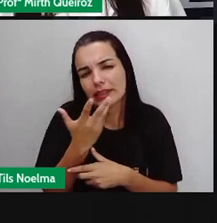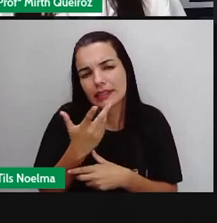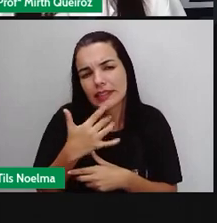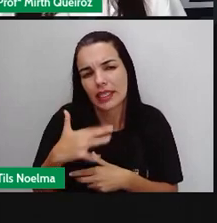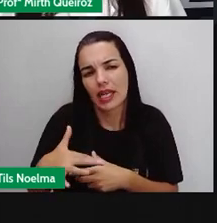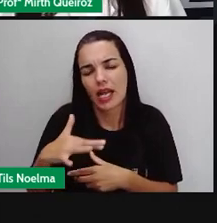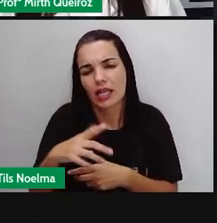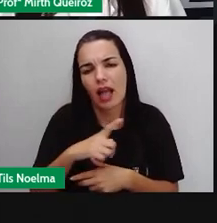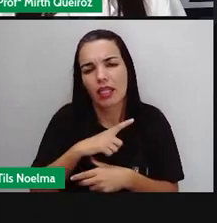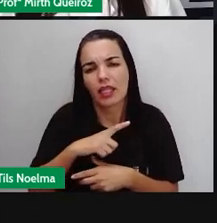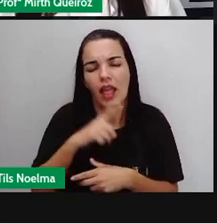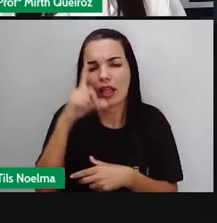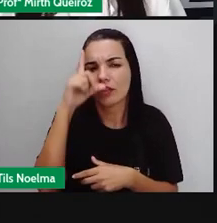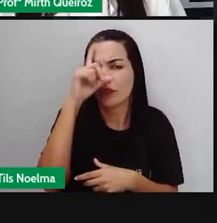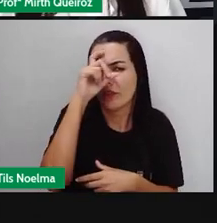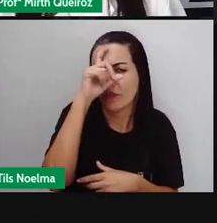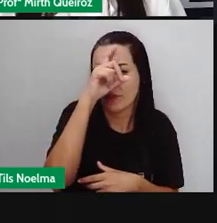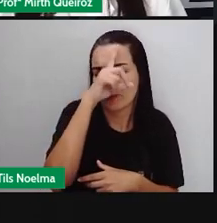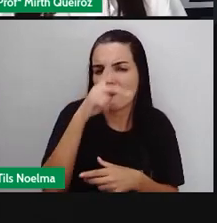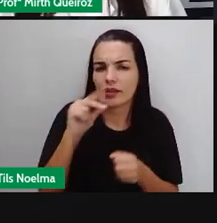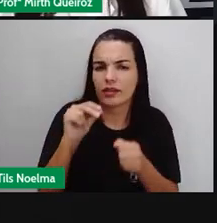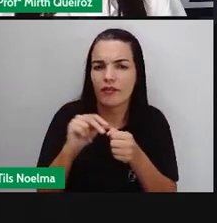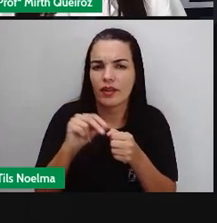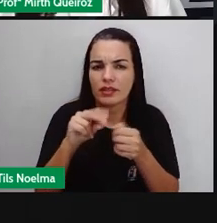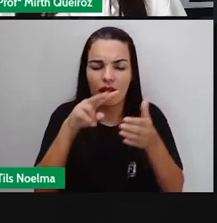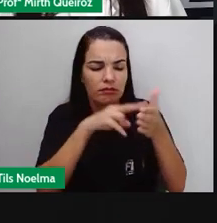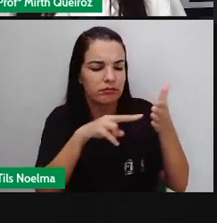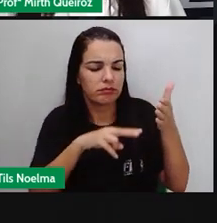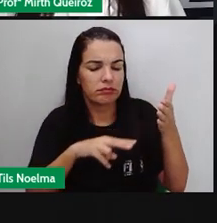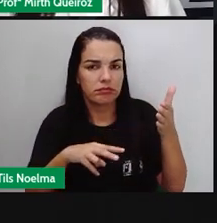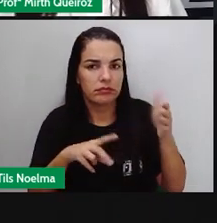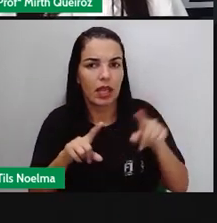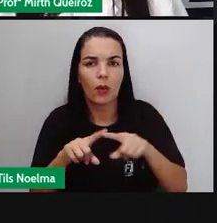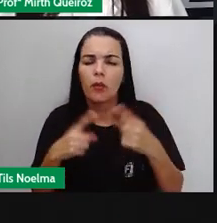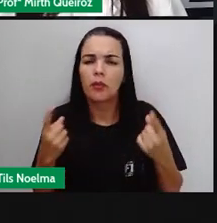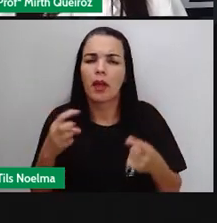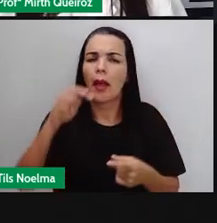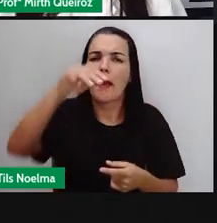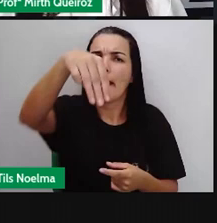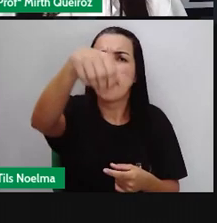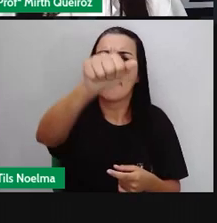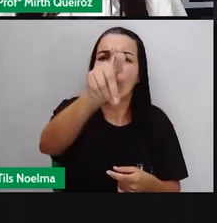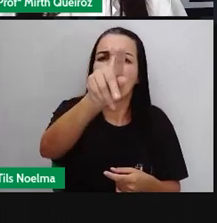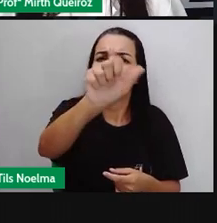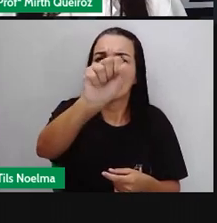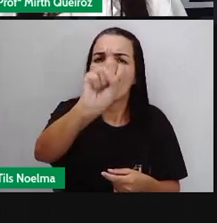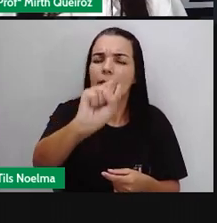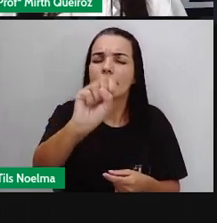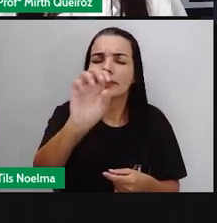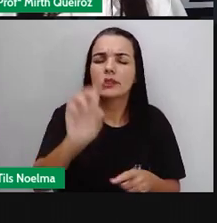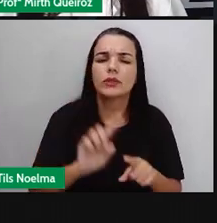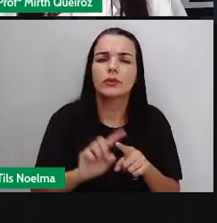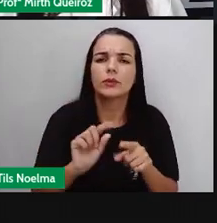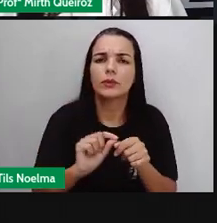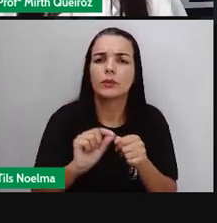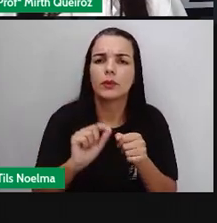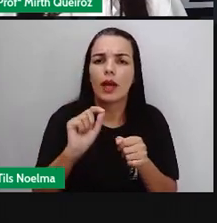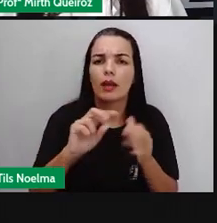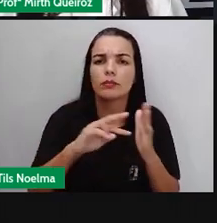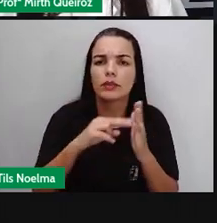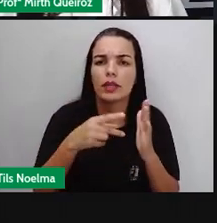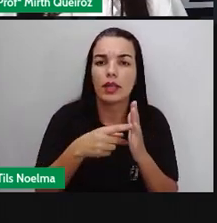leitura, né, desses mapas. Mas o que são mapas? Os mapas são representações gráficas feitas,